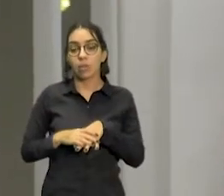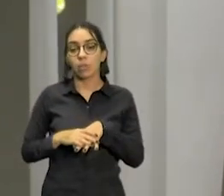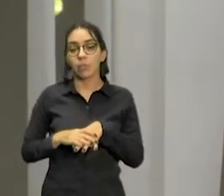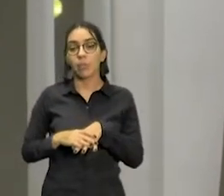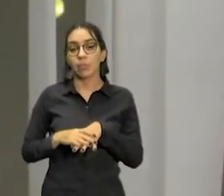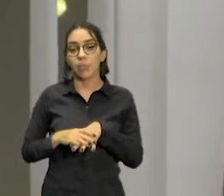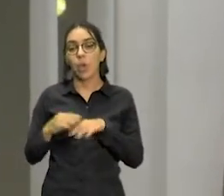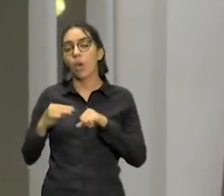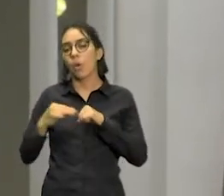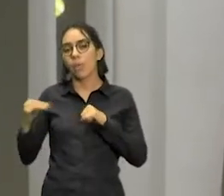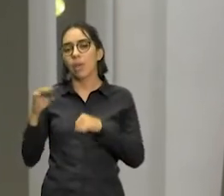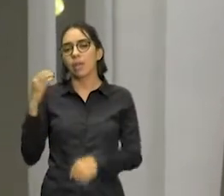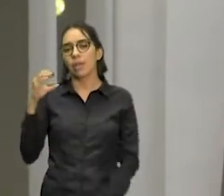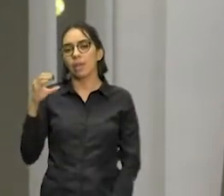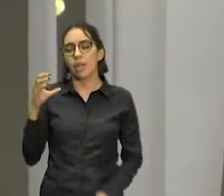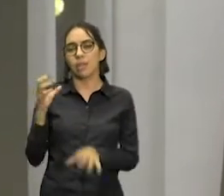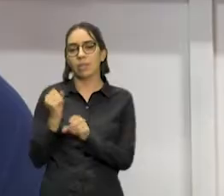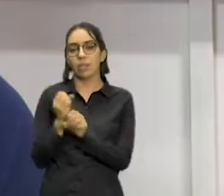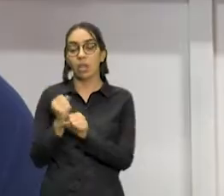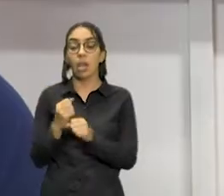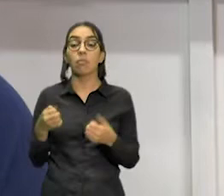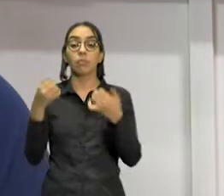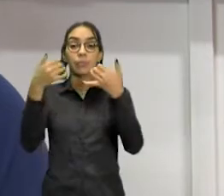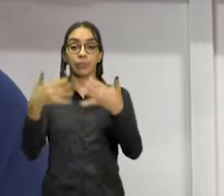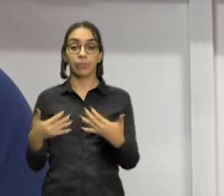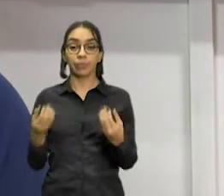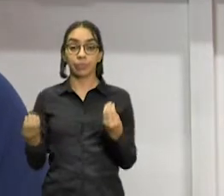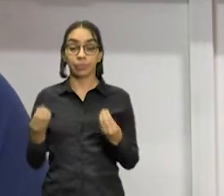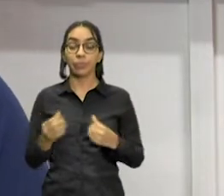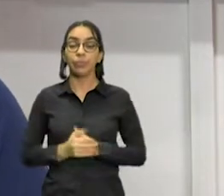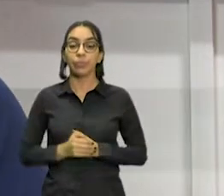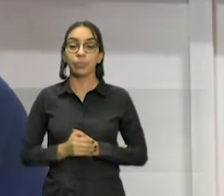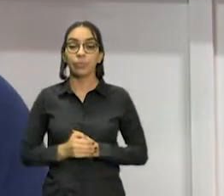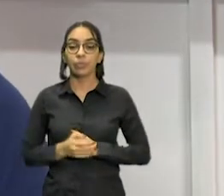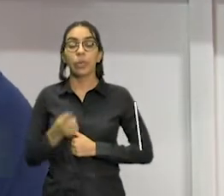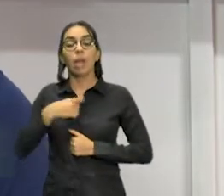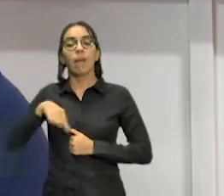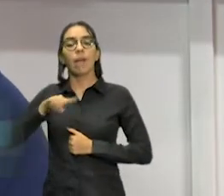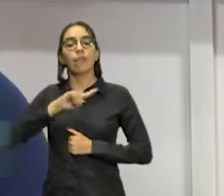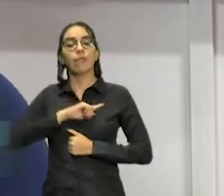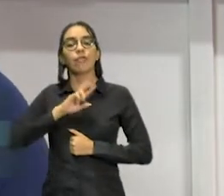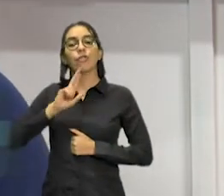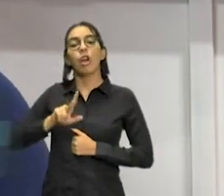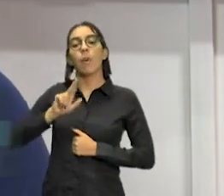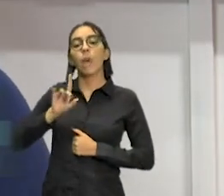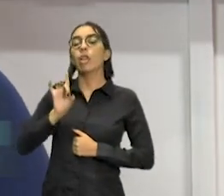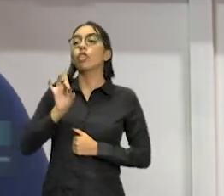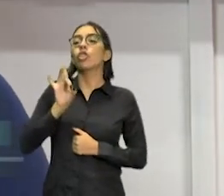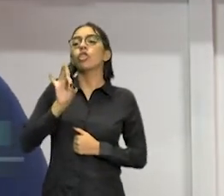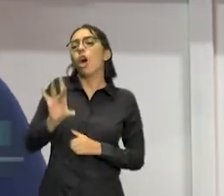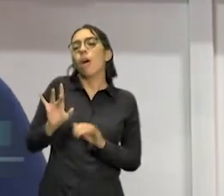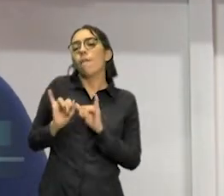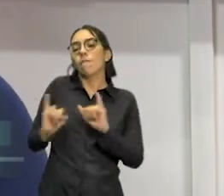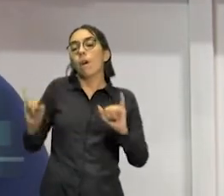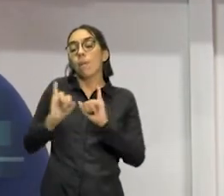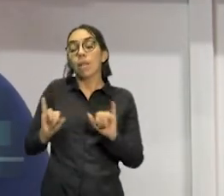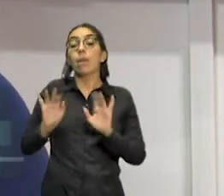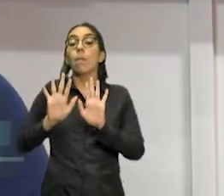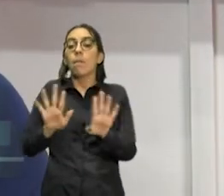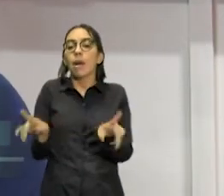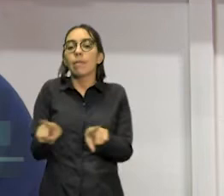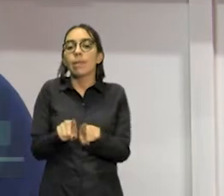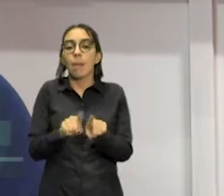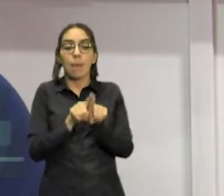detalham os trabalhos que realizam no SISEC. A gente não produz só informação, a gente produz também plataformas que facilitem